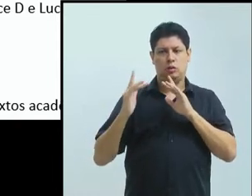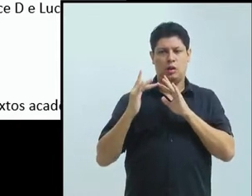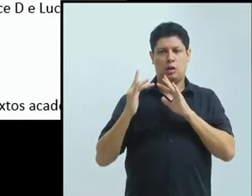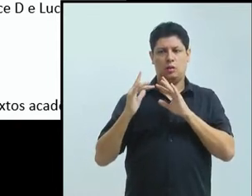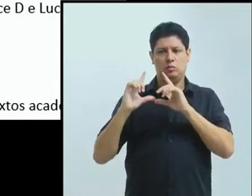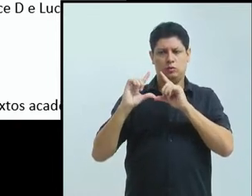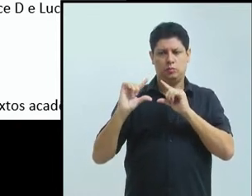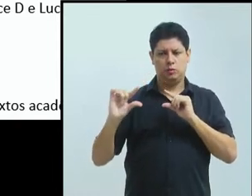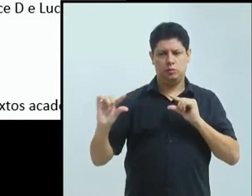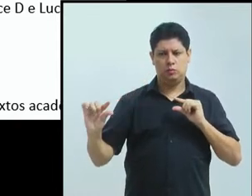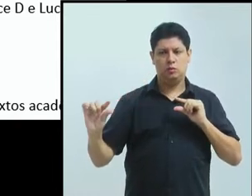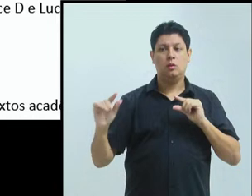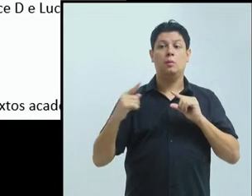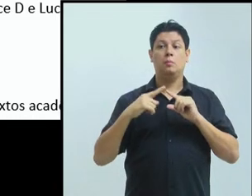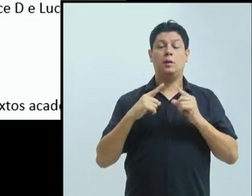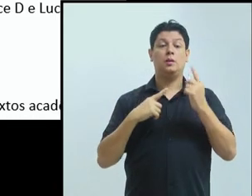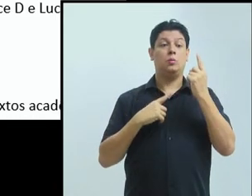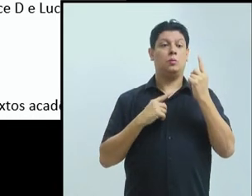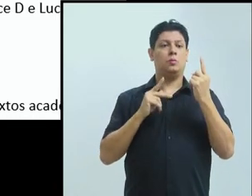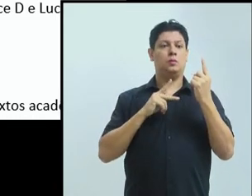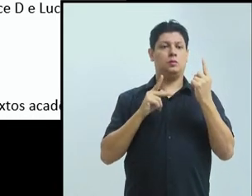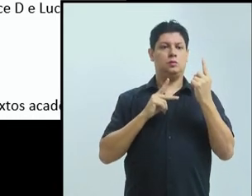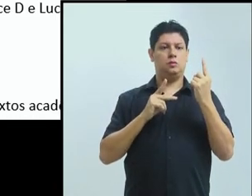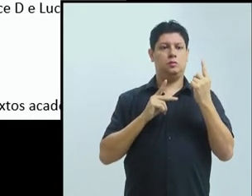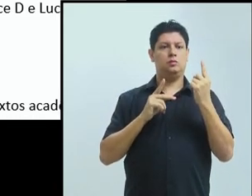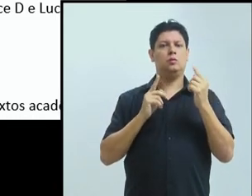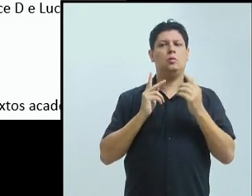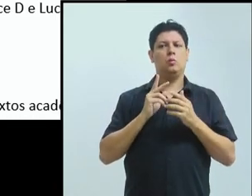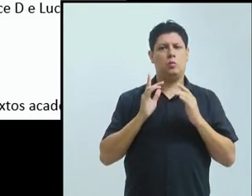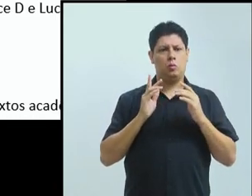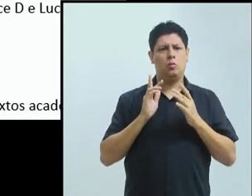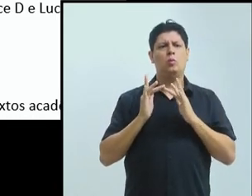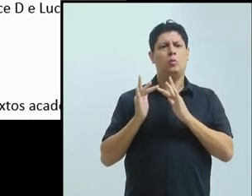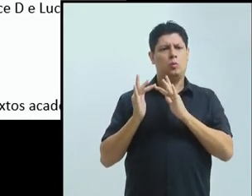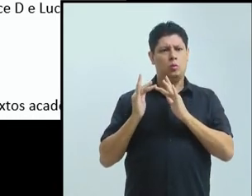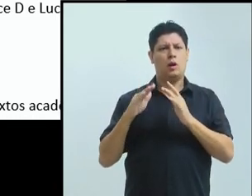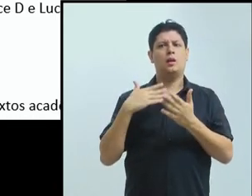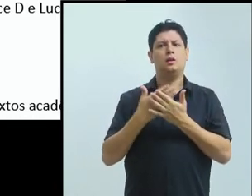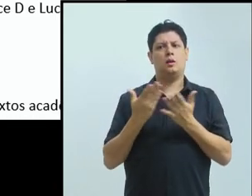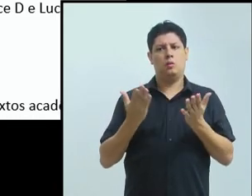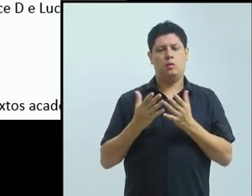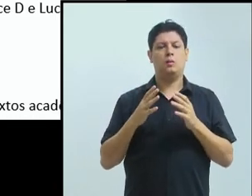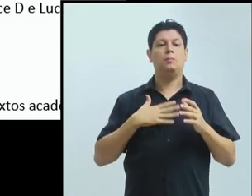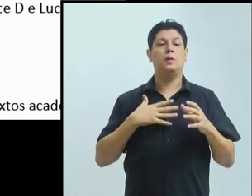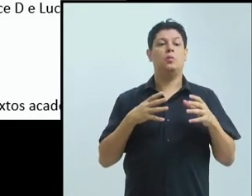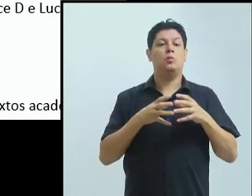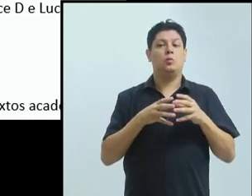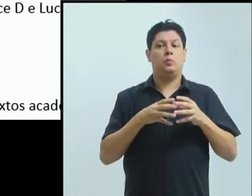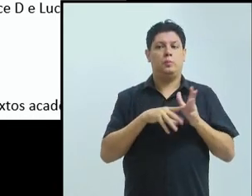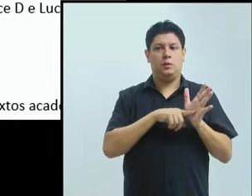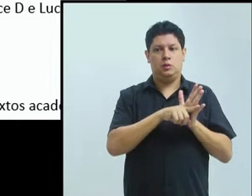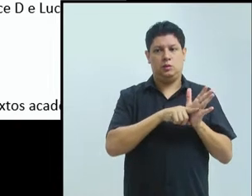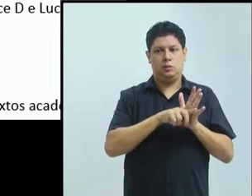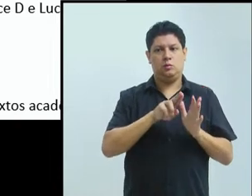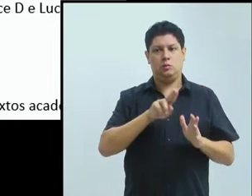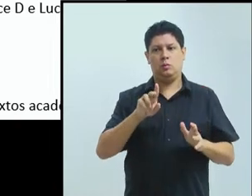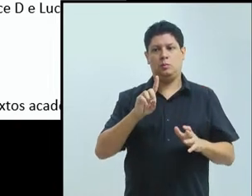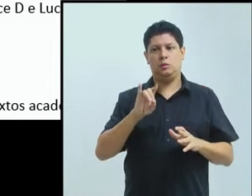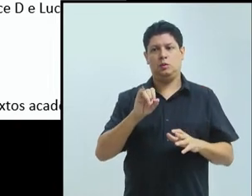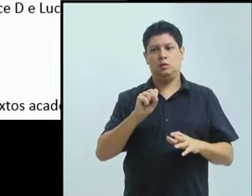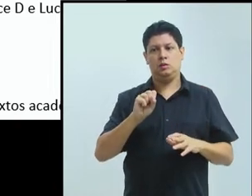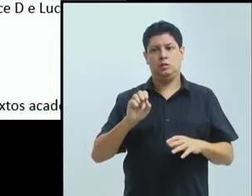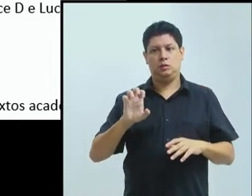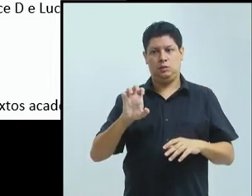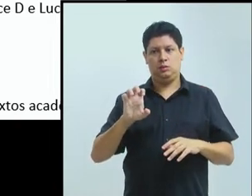Herança da pandemia, gente transformou o grupo em grupo online, então a gente conseguiu colocar um monte de estrangeiros no grupo, e agora